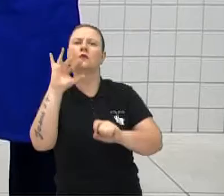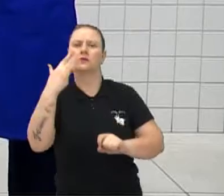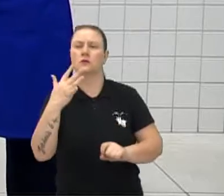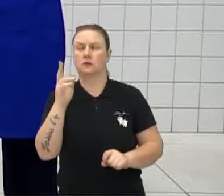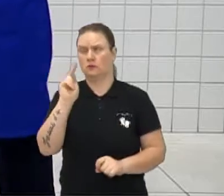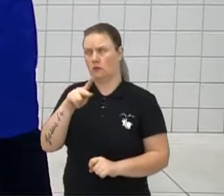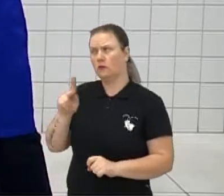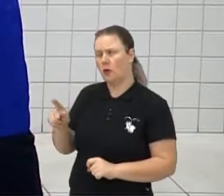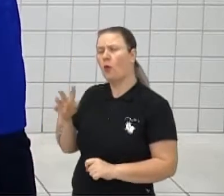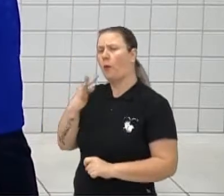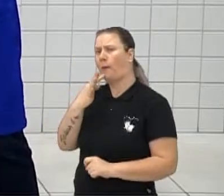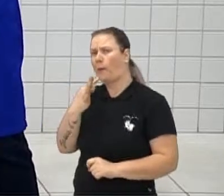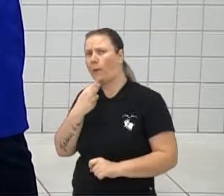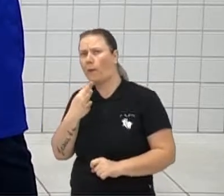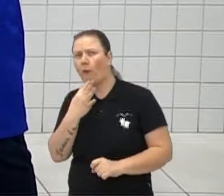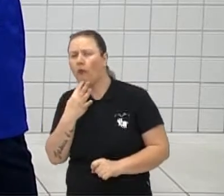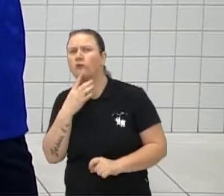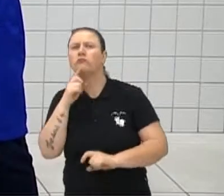conhece